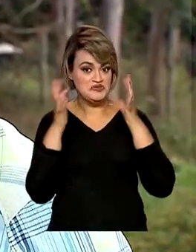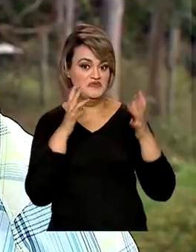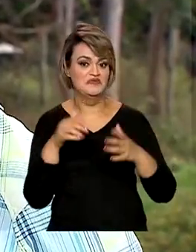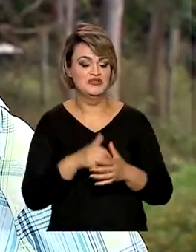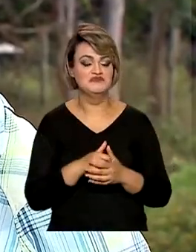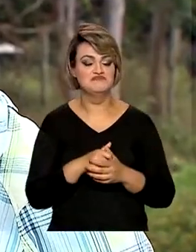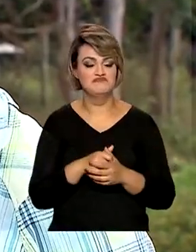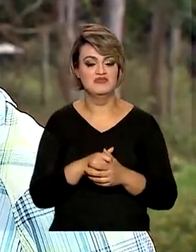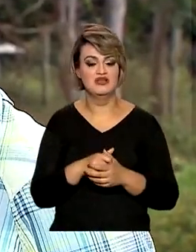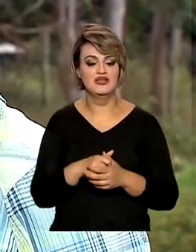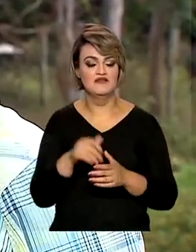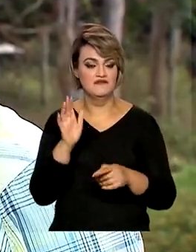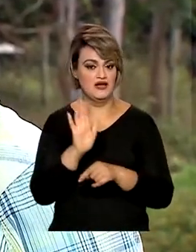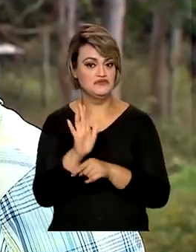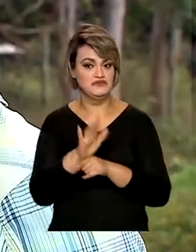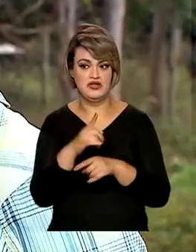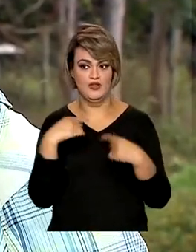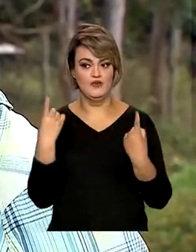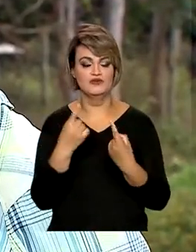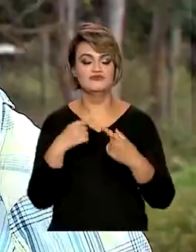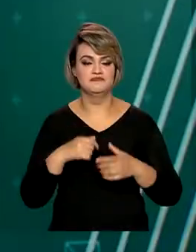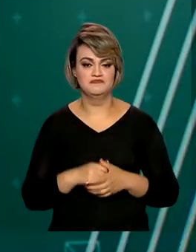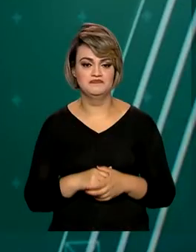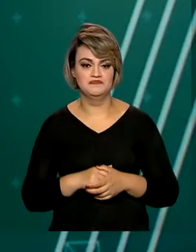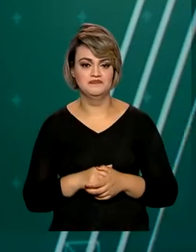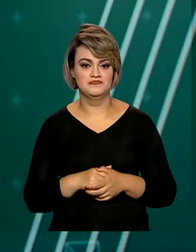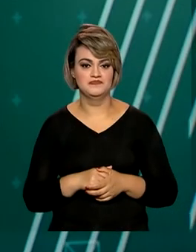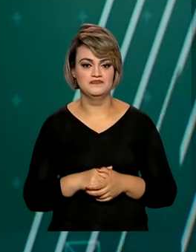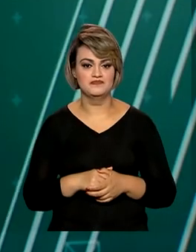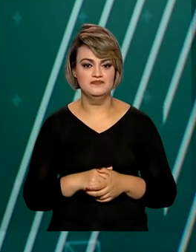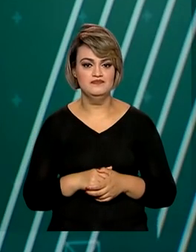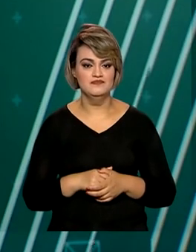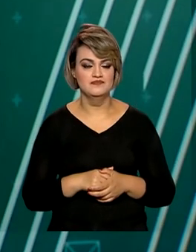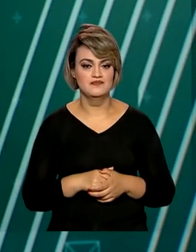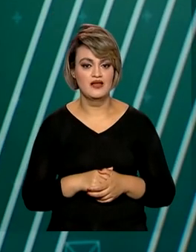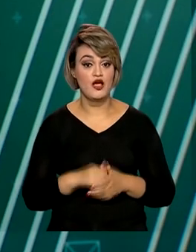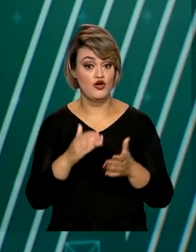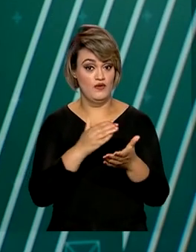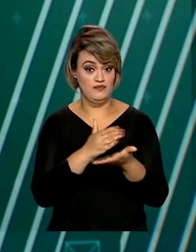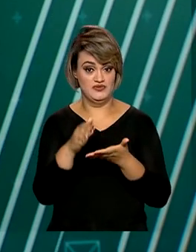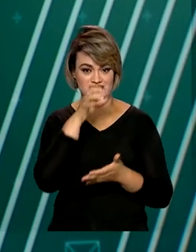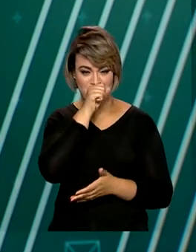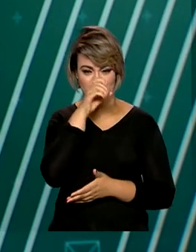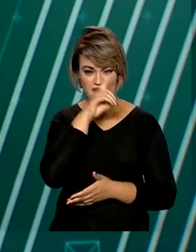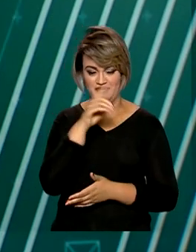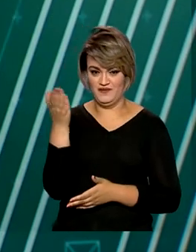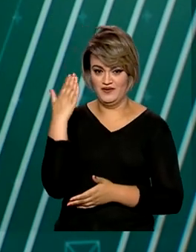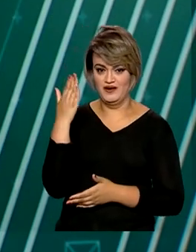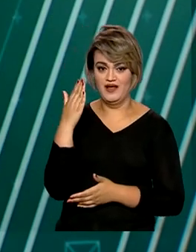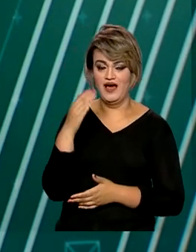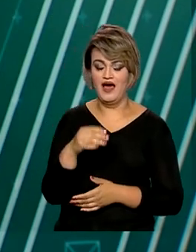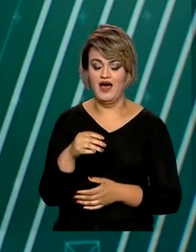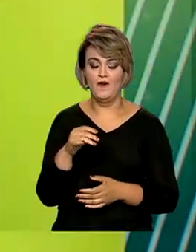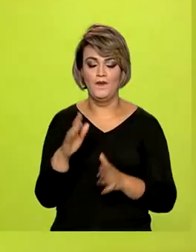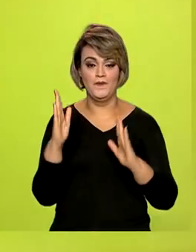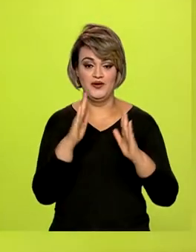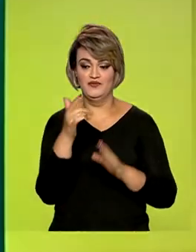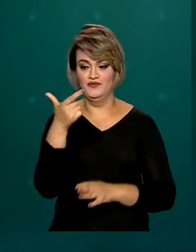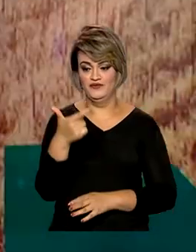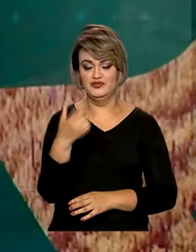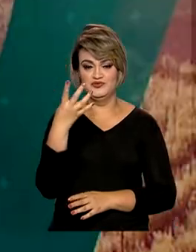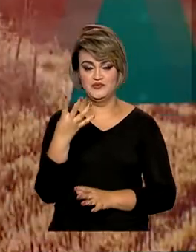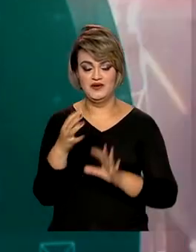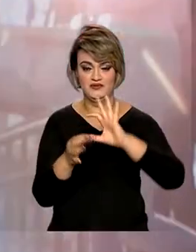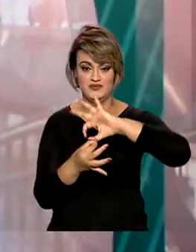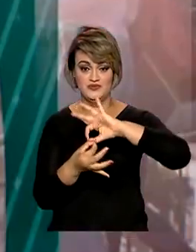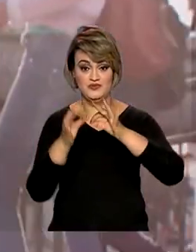está tomando e que vai nos beneficiar bastante. Começou nesse último fim de semana a 24ª edição das Surdo